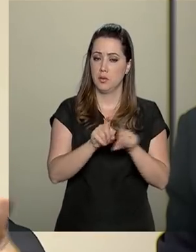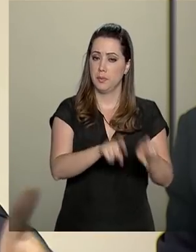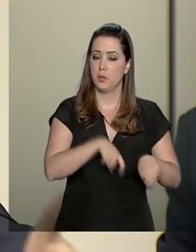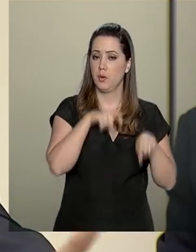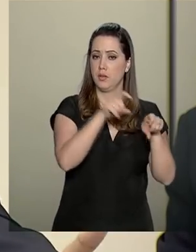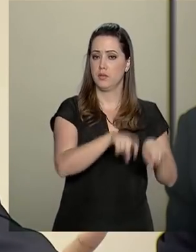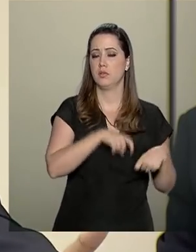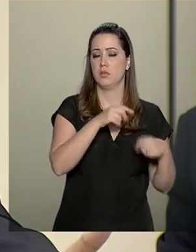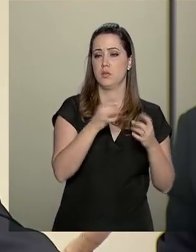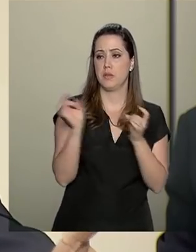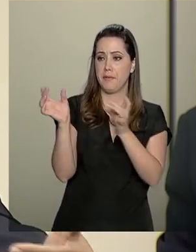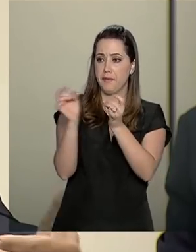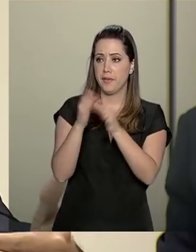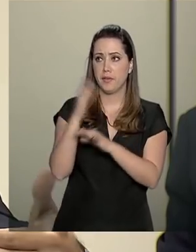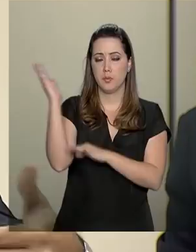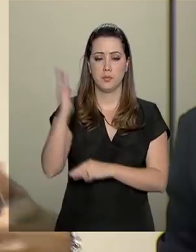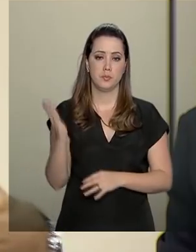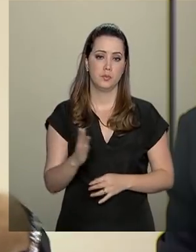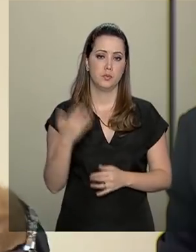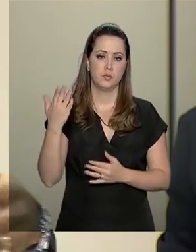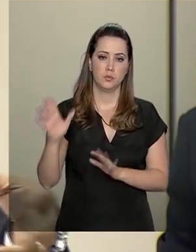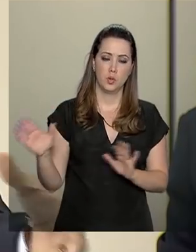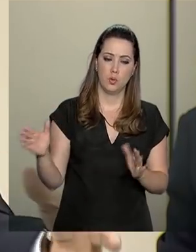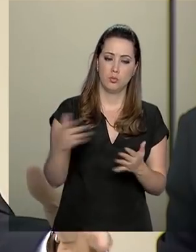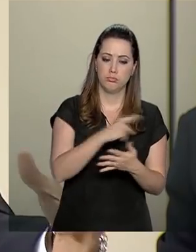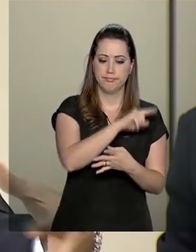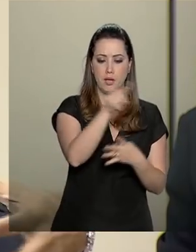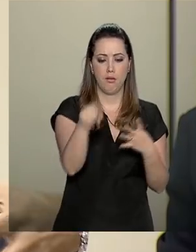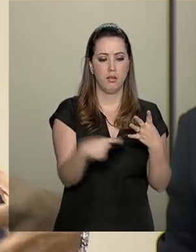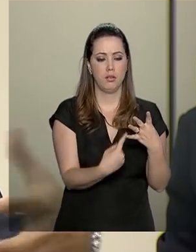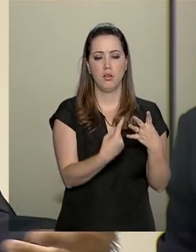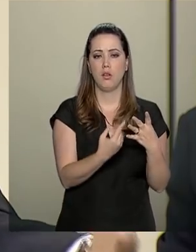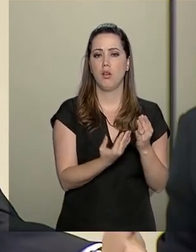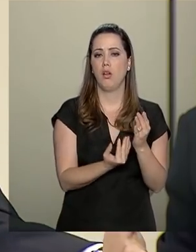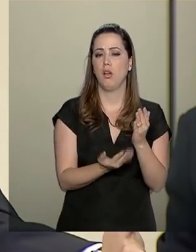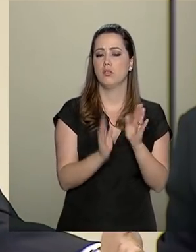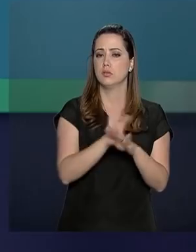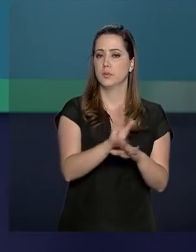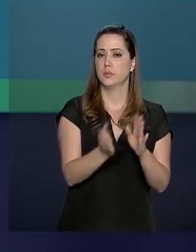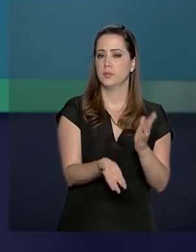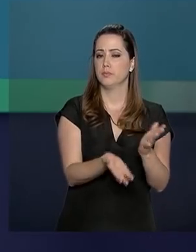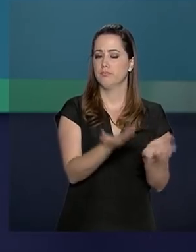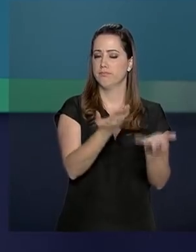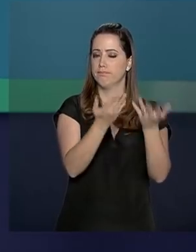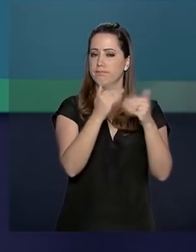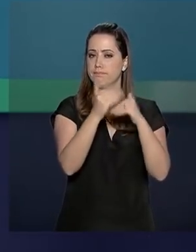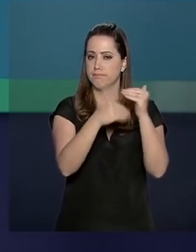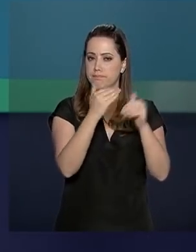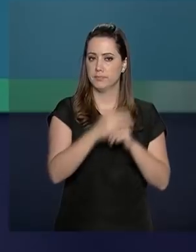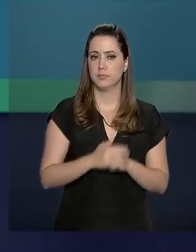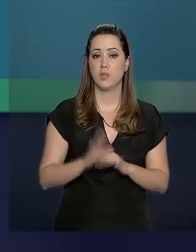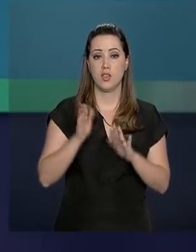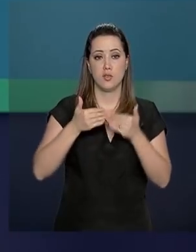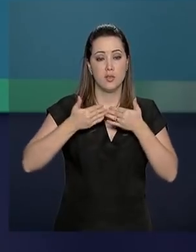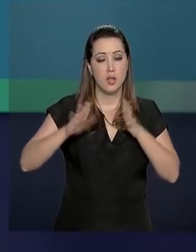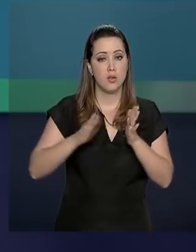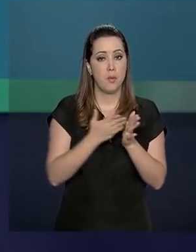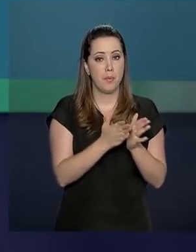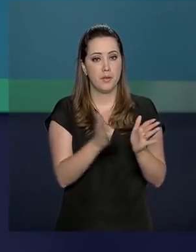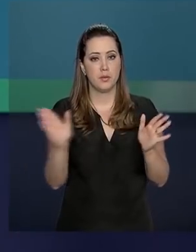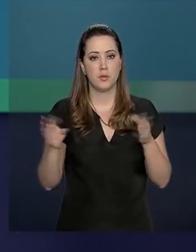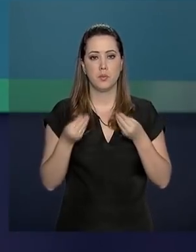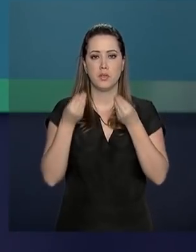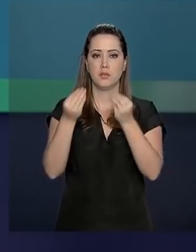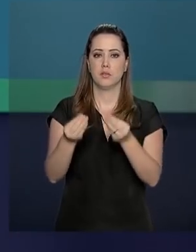agronegócio, que são as exportações. Então, uma composição de fatores ajuda a explicar. Já está aberto o período